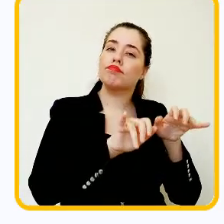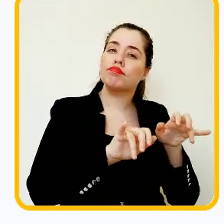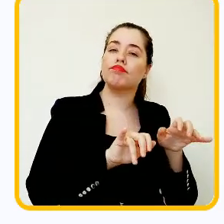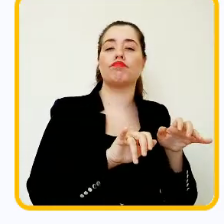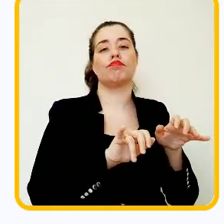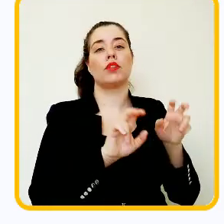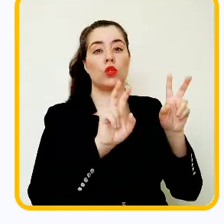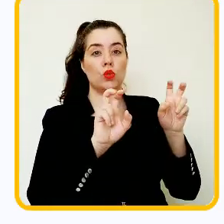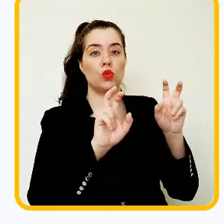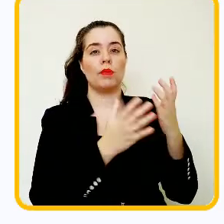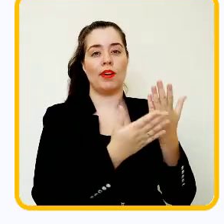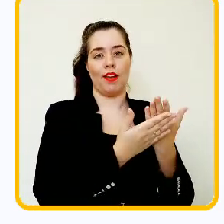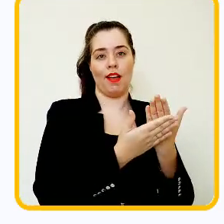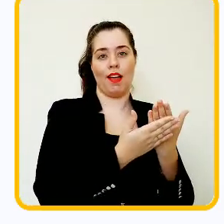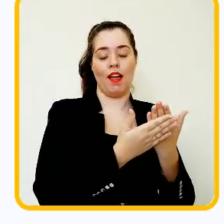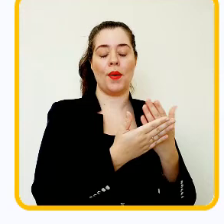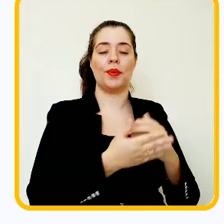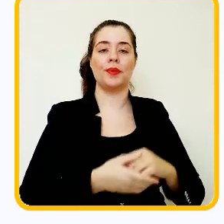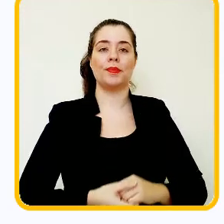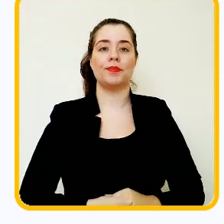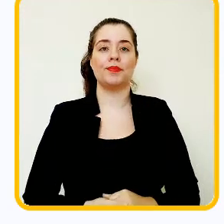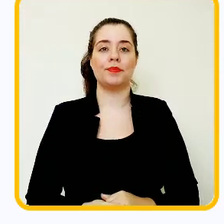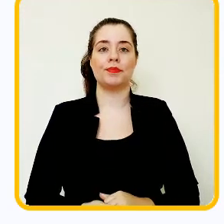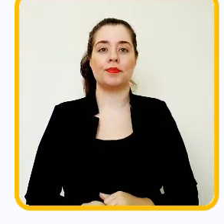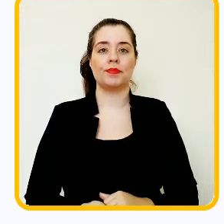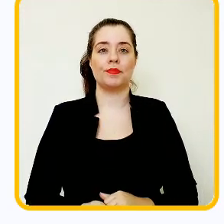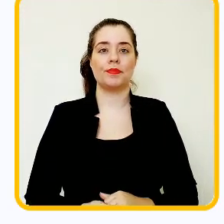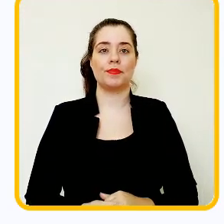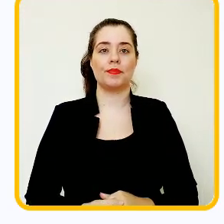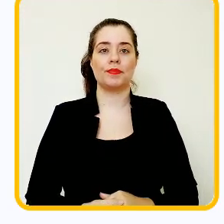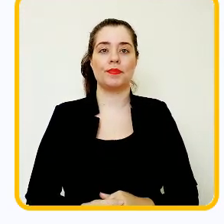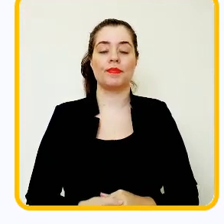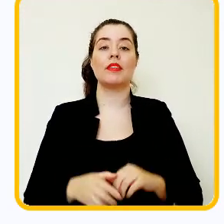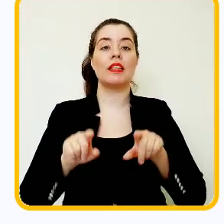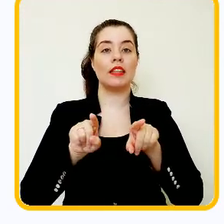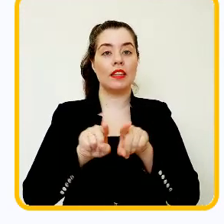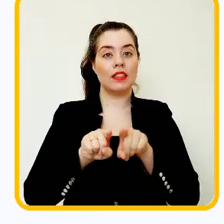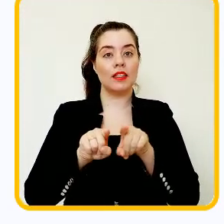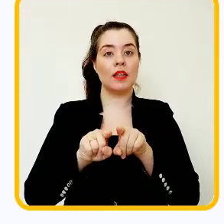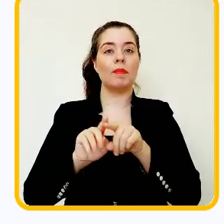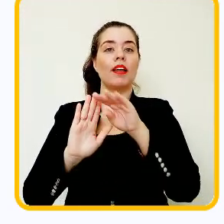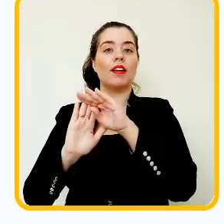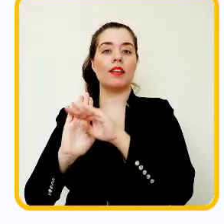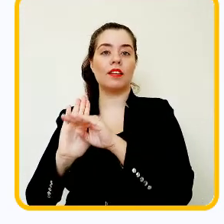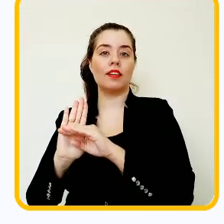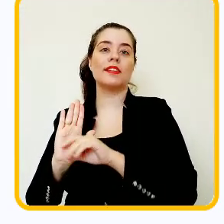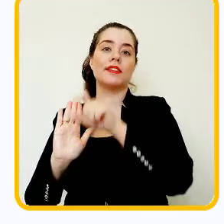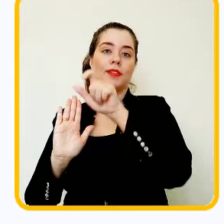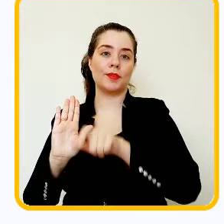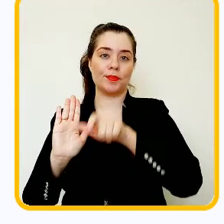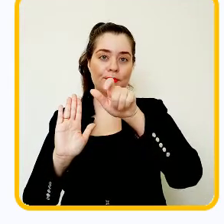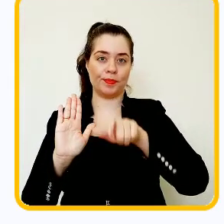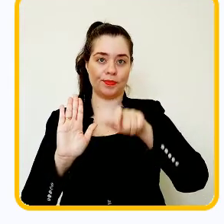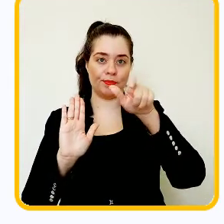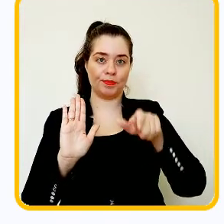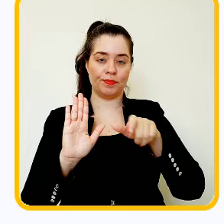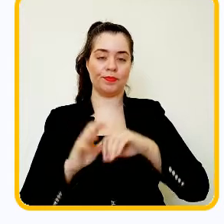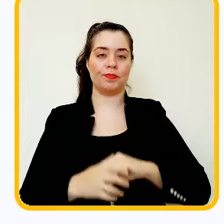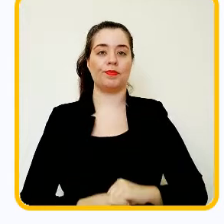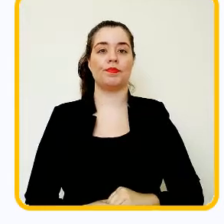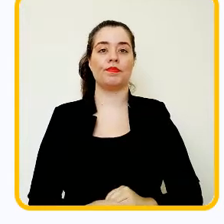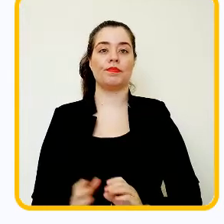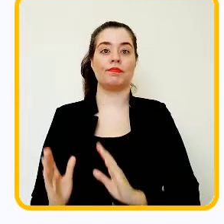notas a respeito dos temas tratados na transmissão e também a lista de usuários.